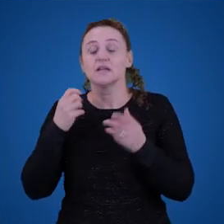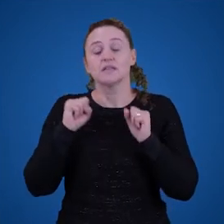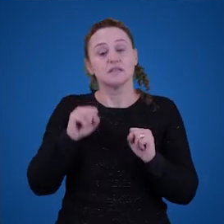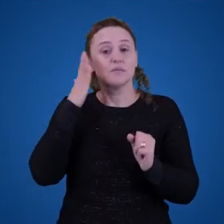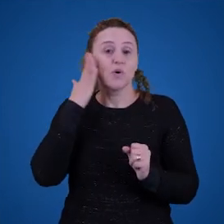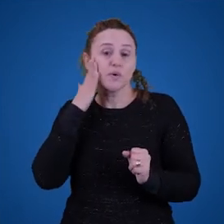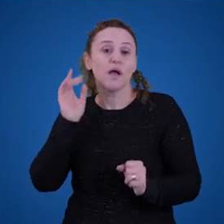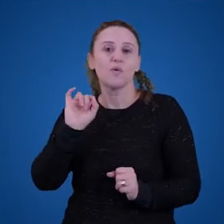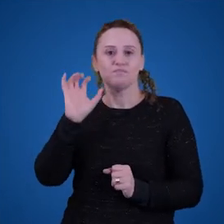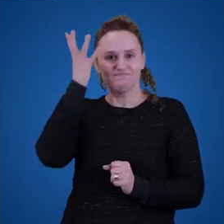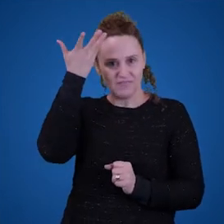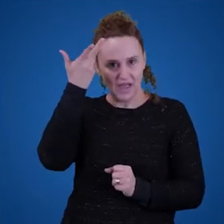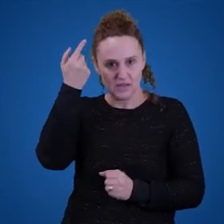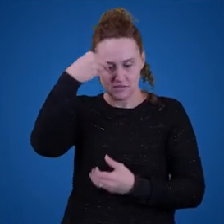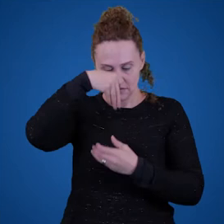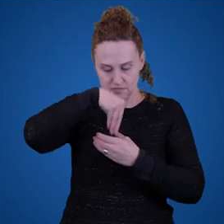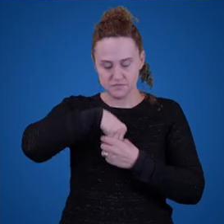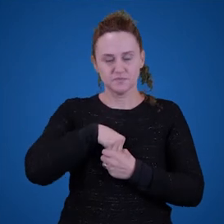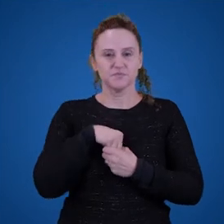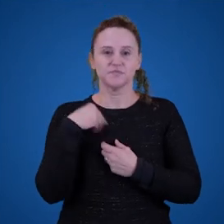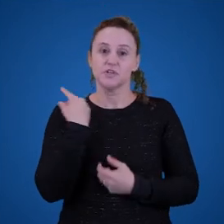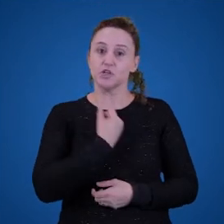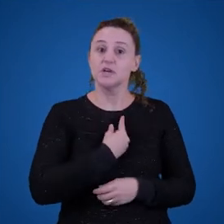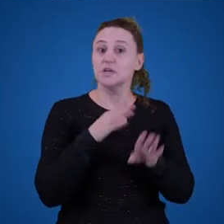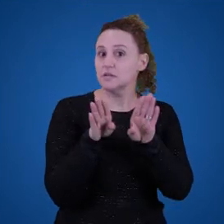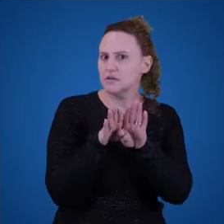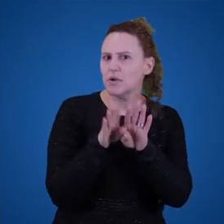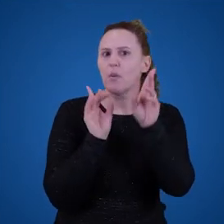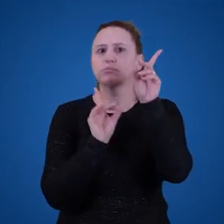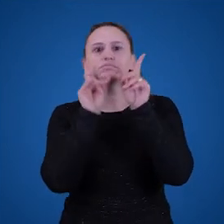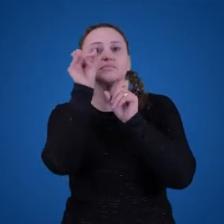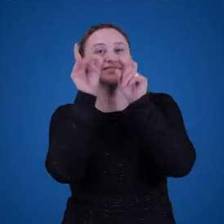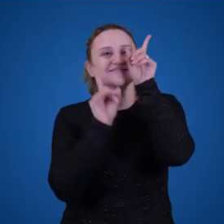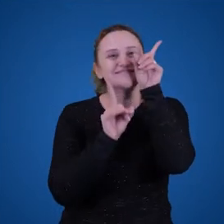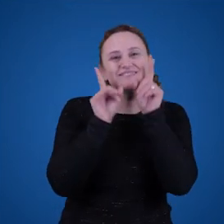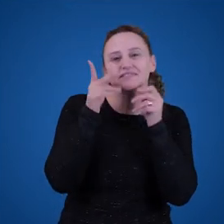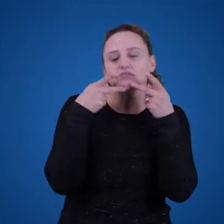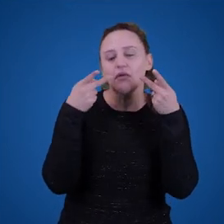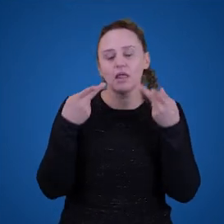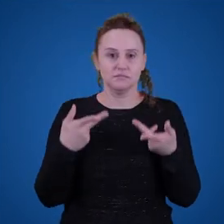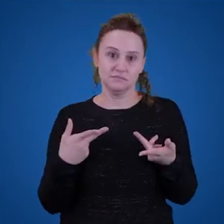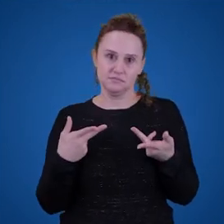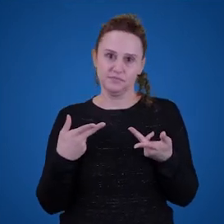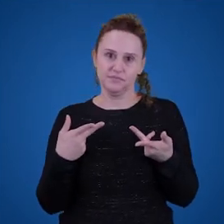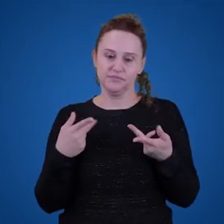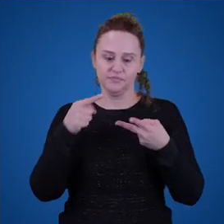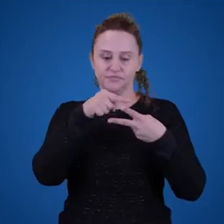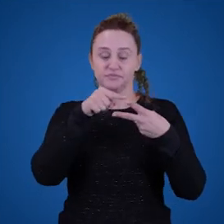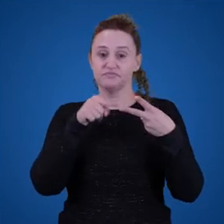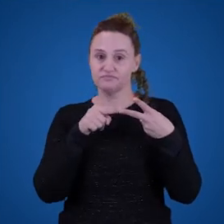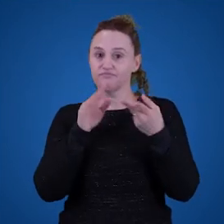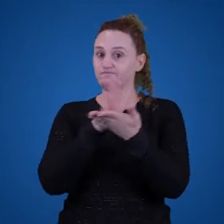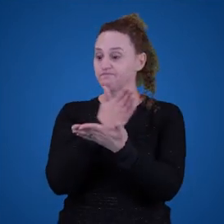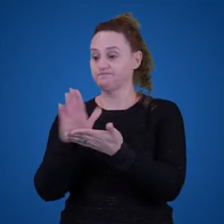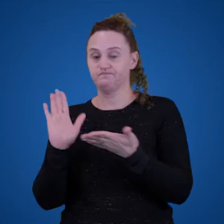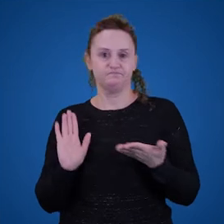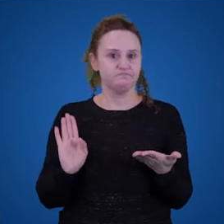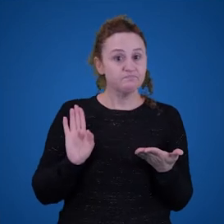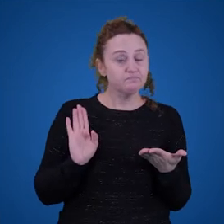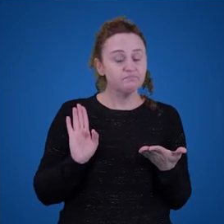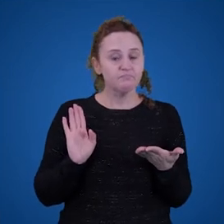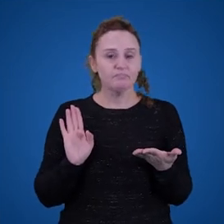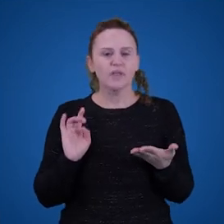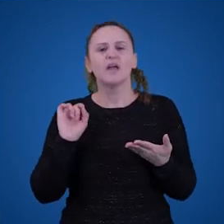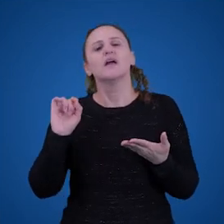descobrir o que a expressão fala. Então, são duas coisas separadas, né? Então, se isso for verdade, o que a gente vai